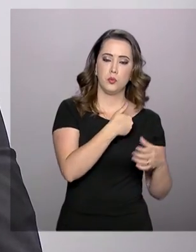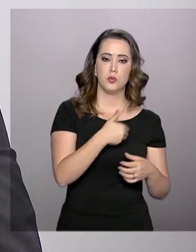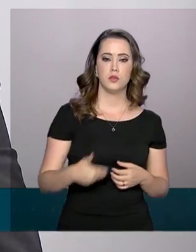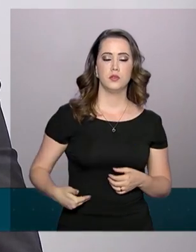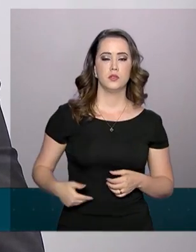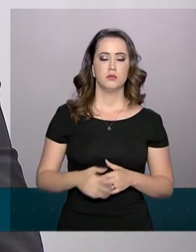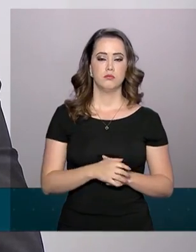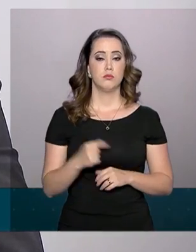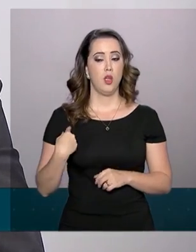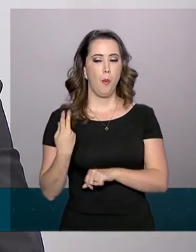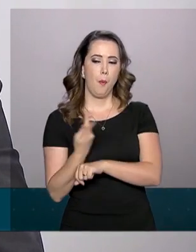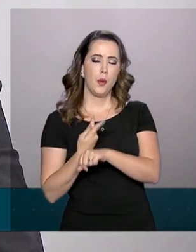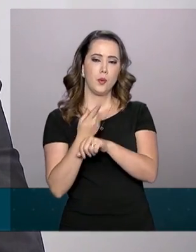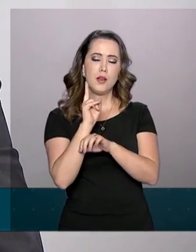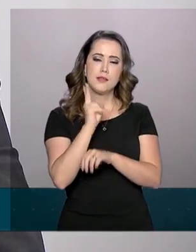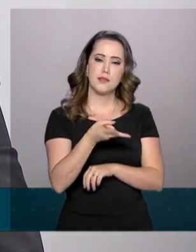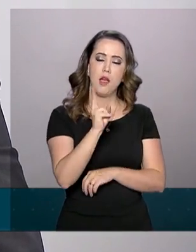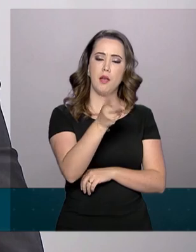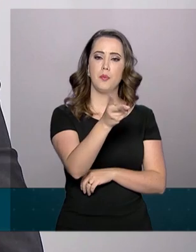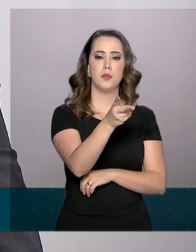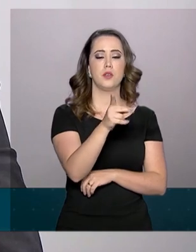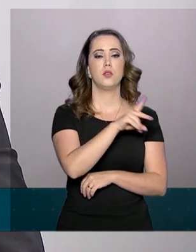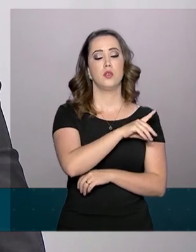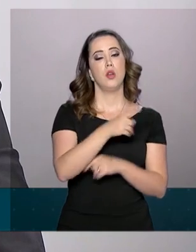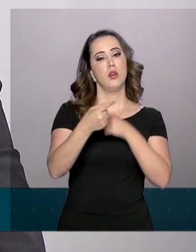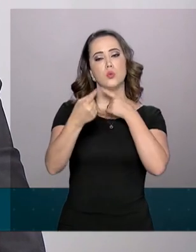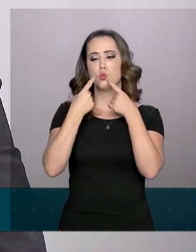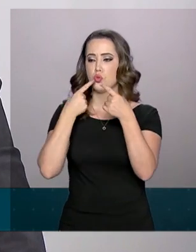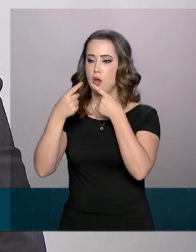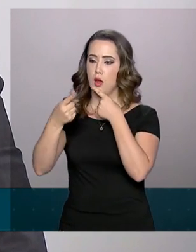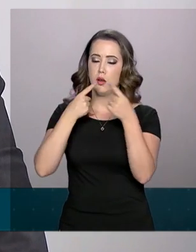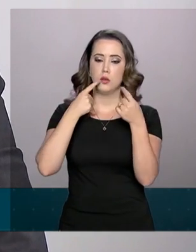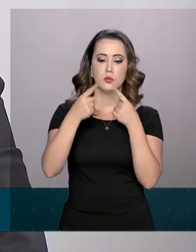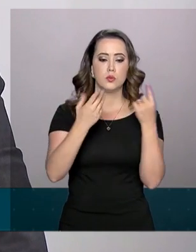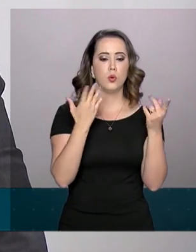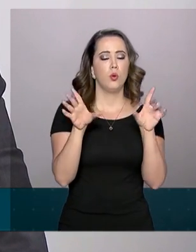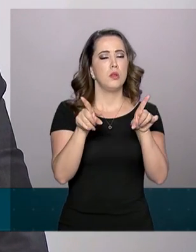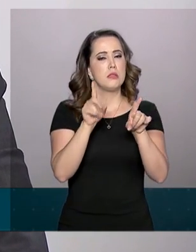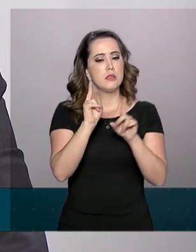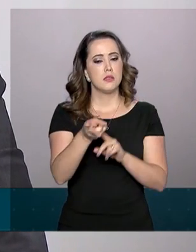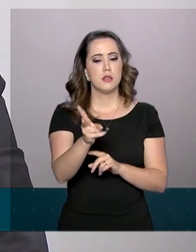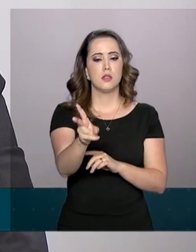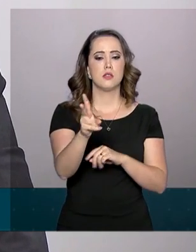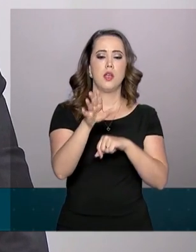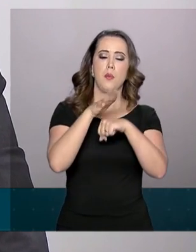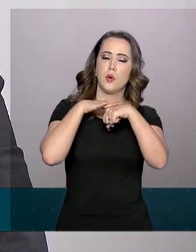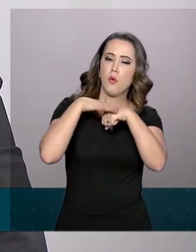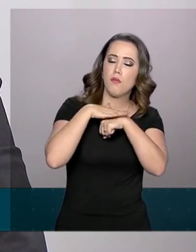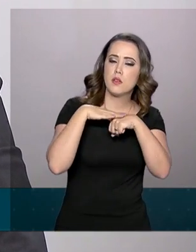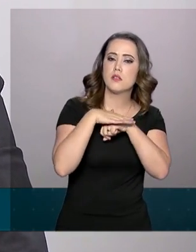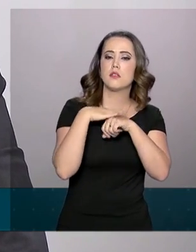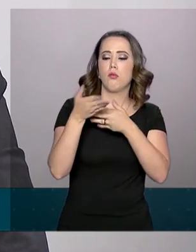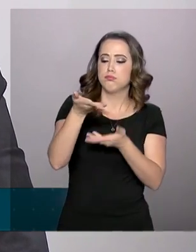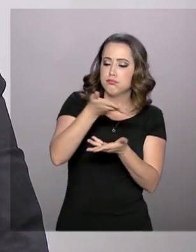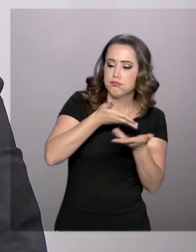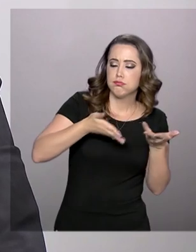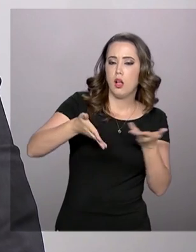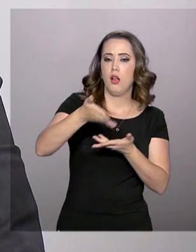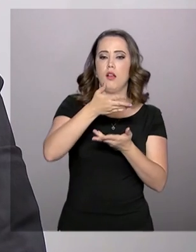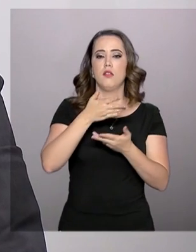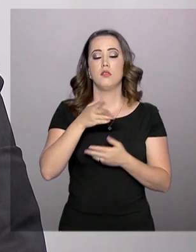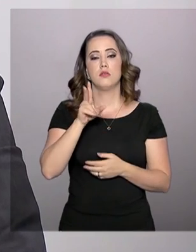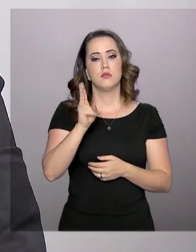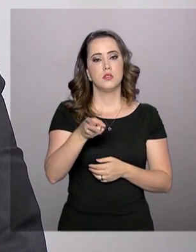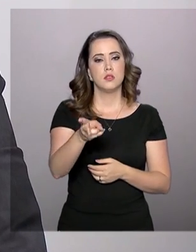buscar intensamente o diálogo, conversar muito, trocar ideias,